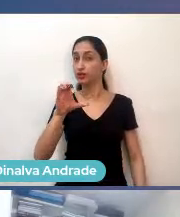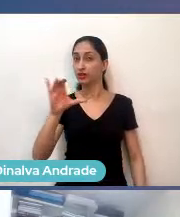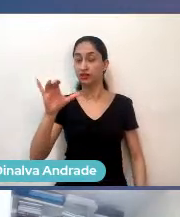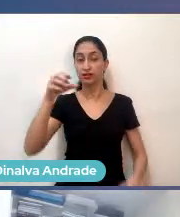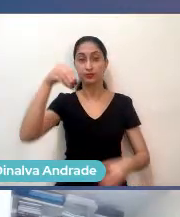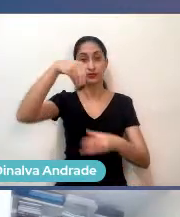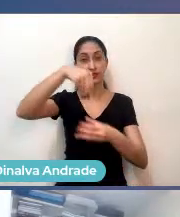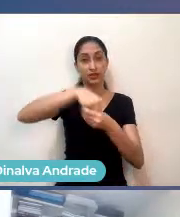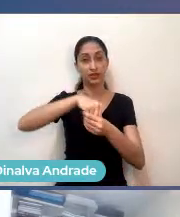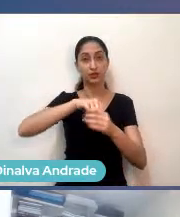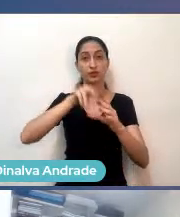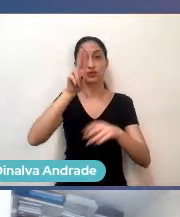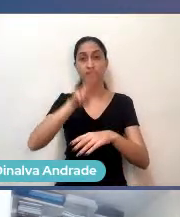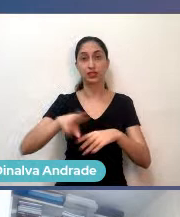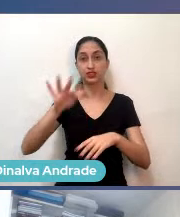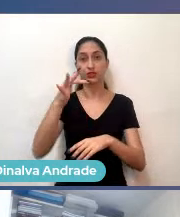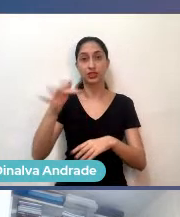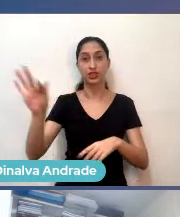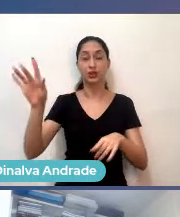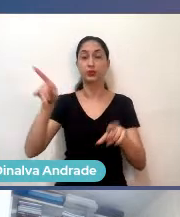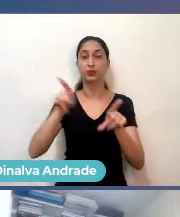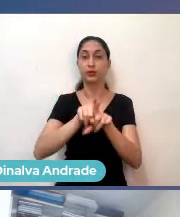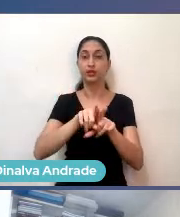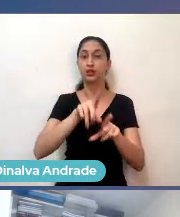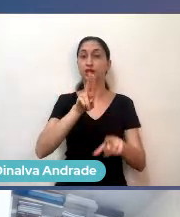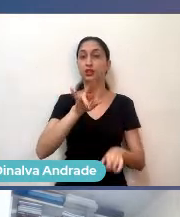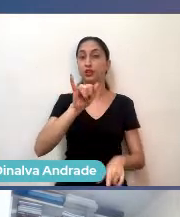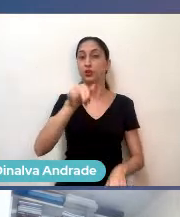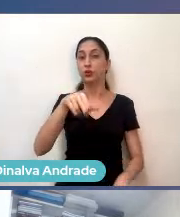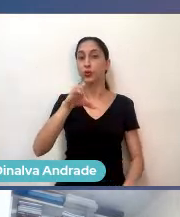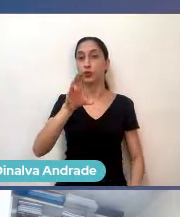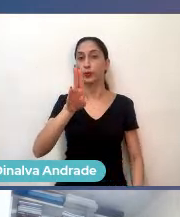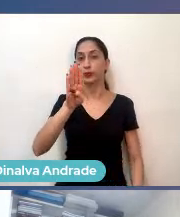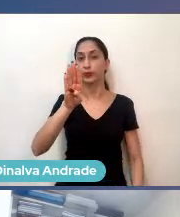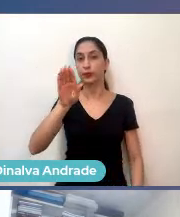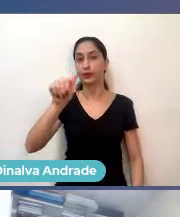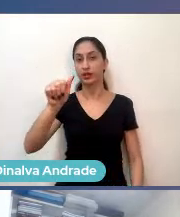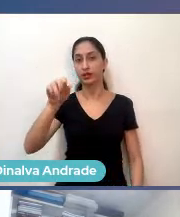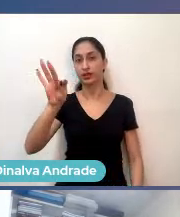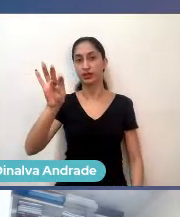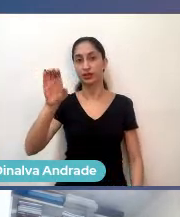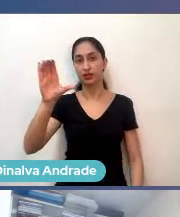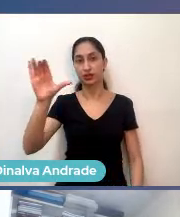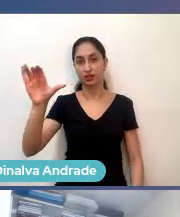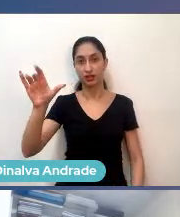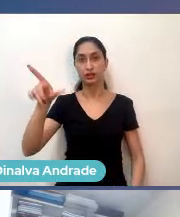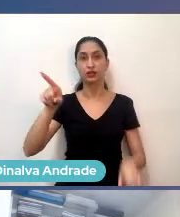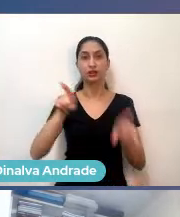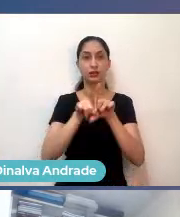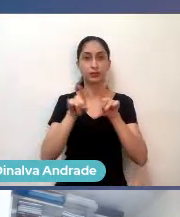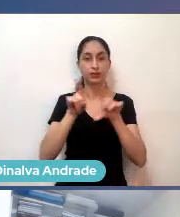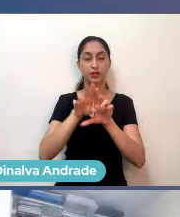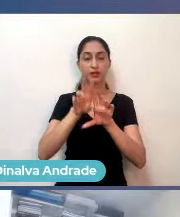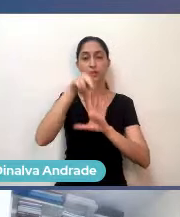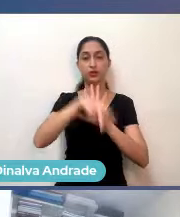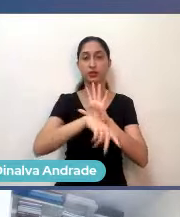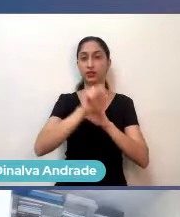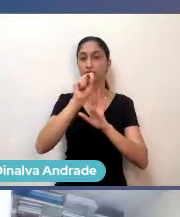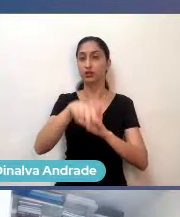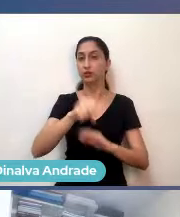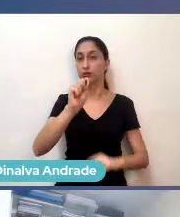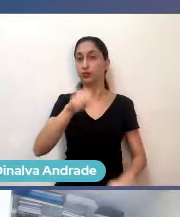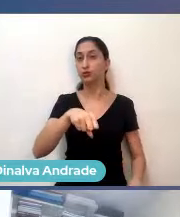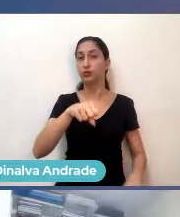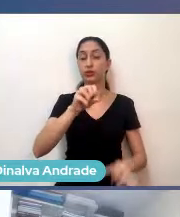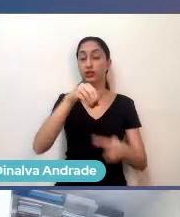Incubatec, na Universidade Rural, Sandpit, que é uma pré-incubação, mas é um programa dentro também do SIM, famoso